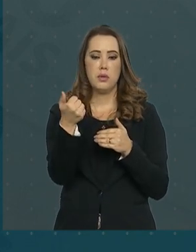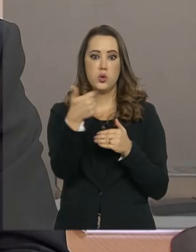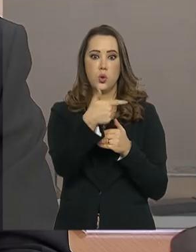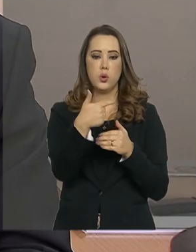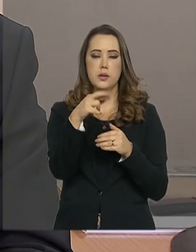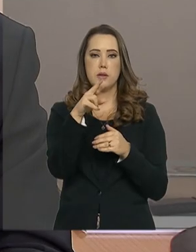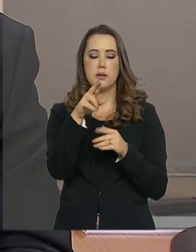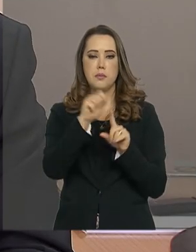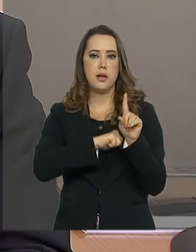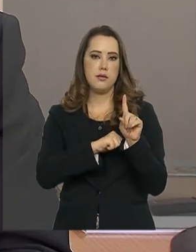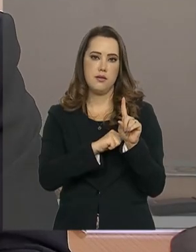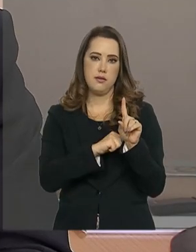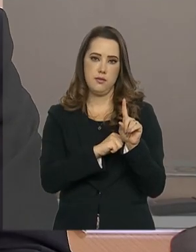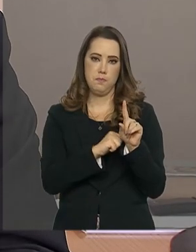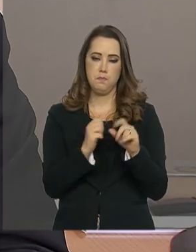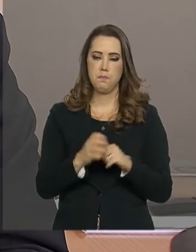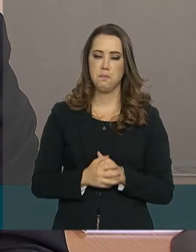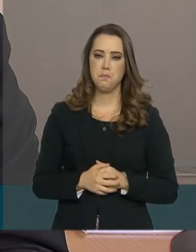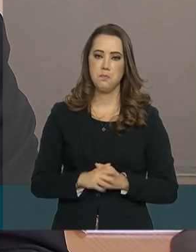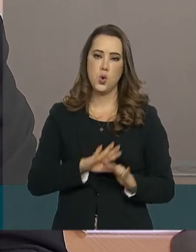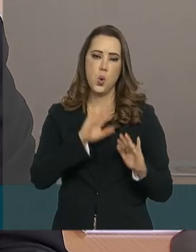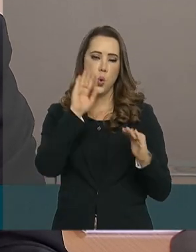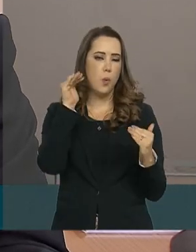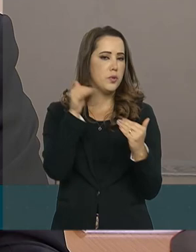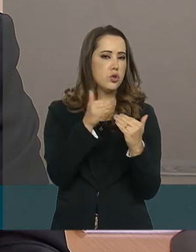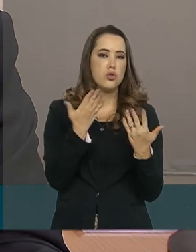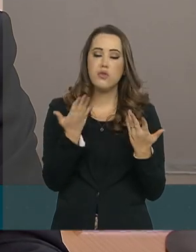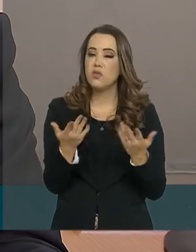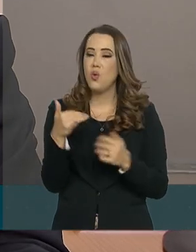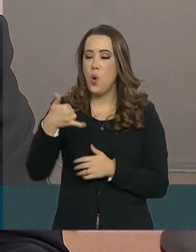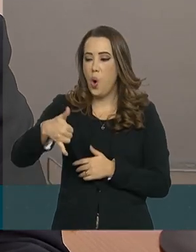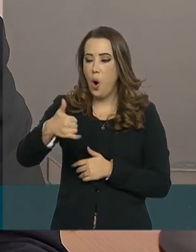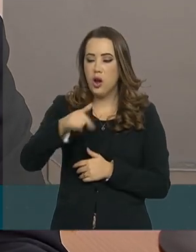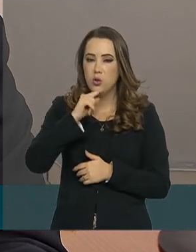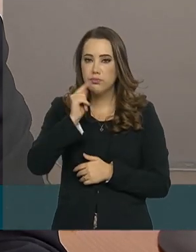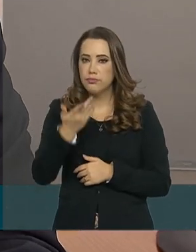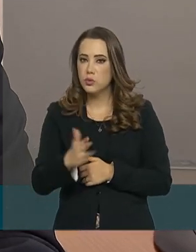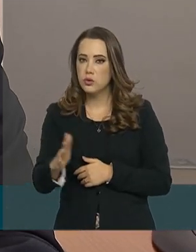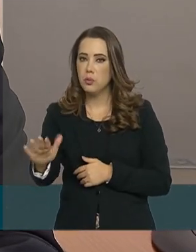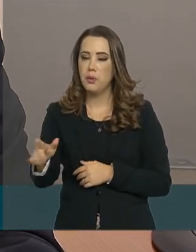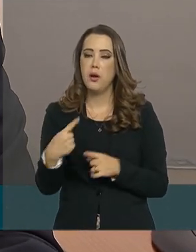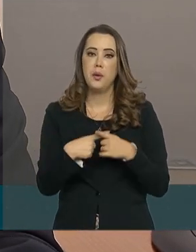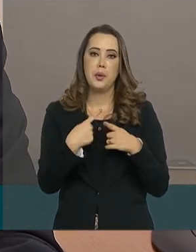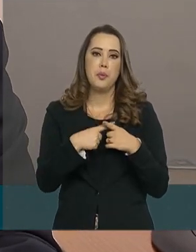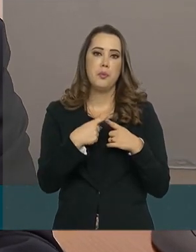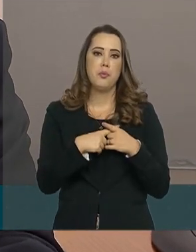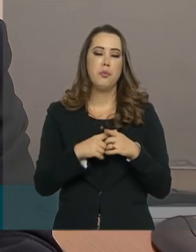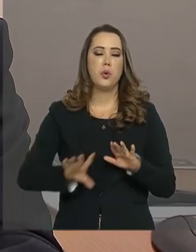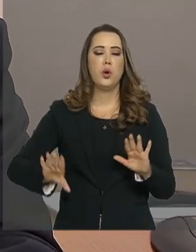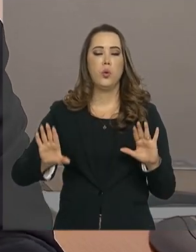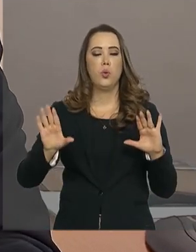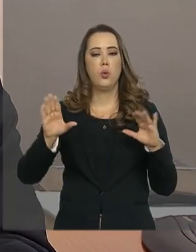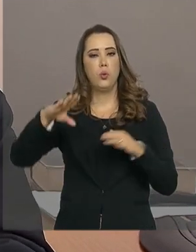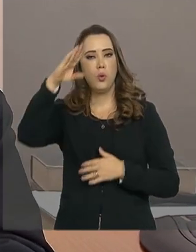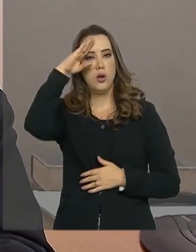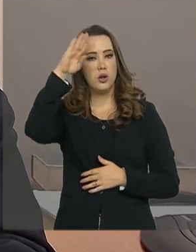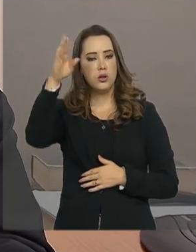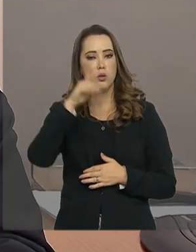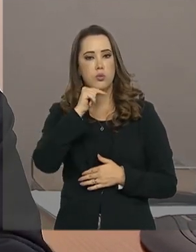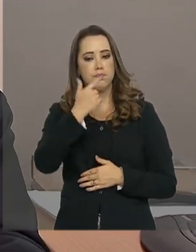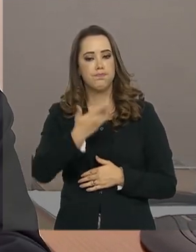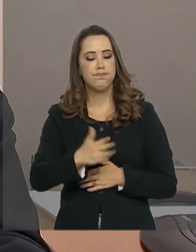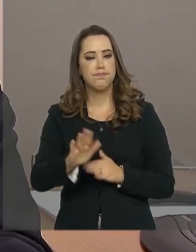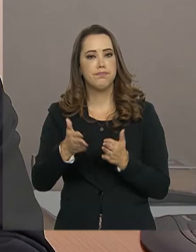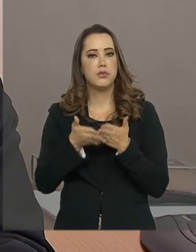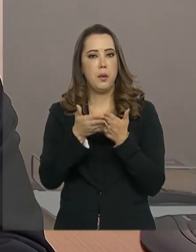meses. O foco é realmente no óleo no mar, um pedido que foi feito da Marinha, de todos os grupos de pesquisa que estão atuando